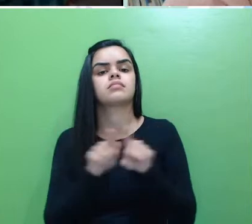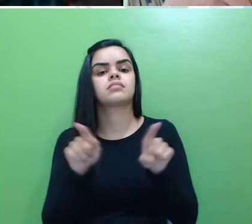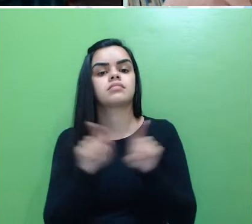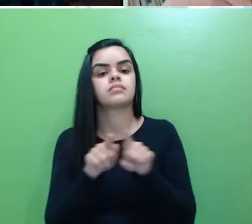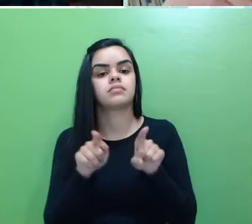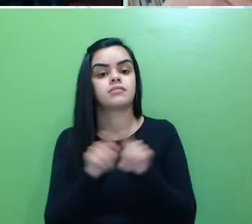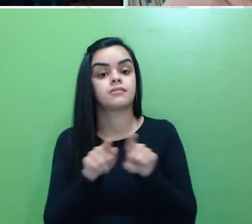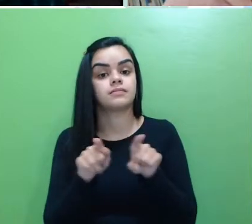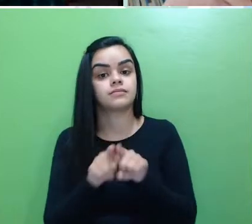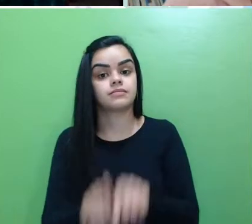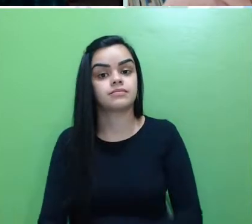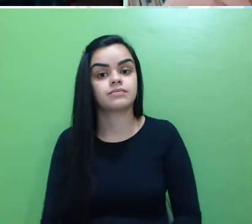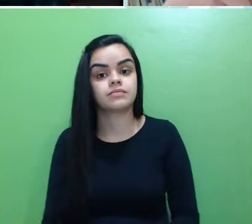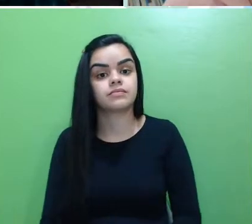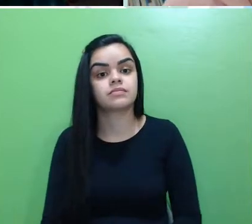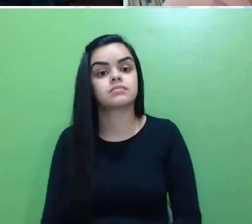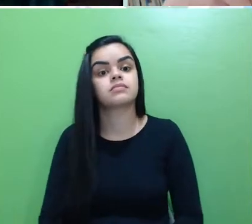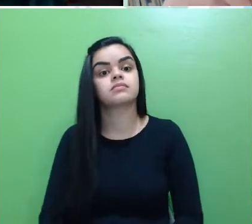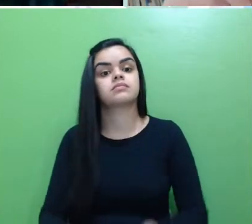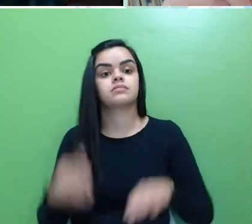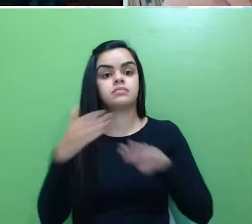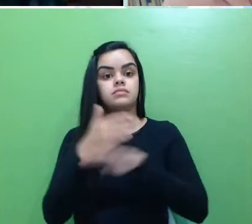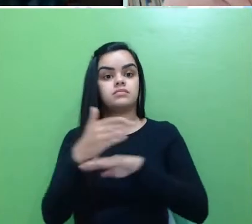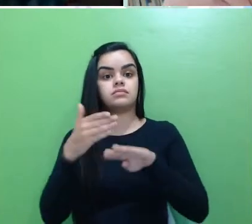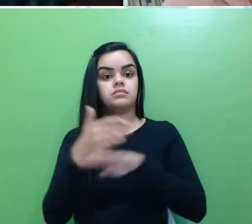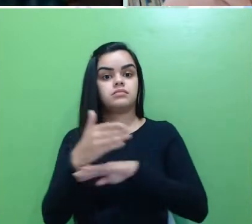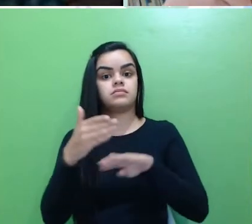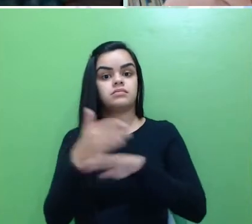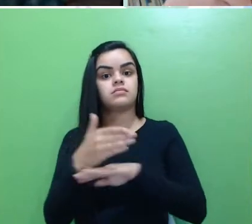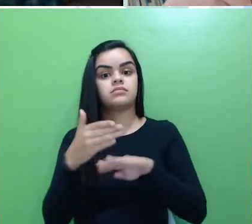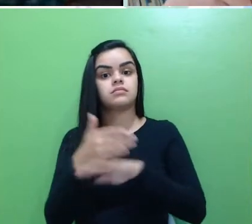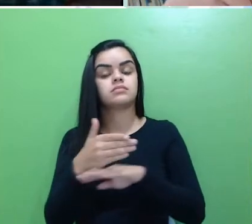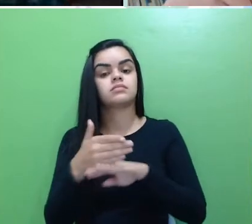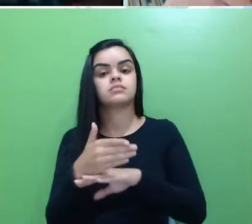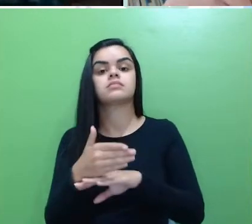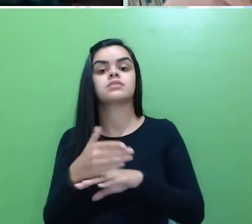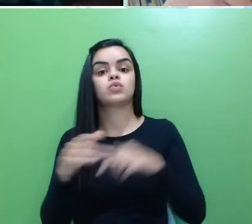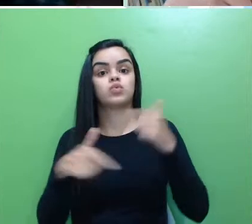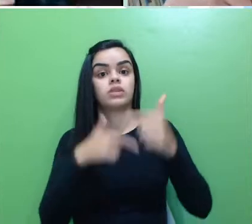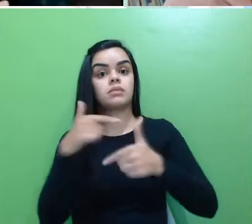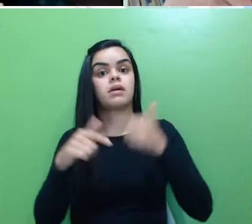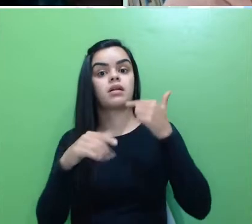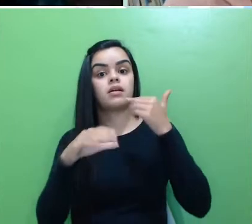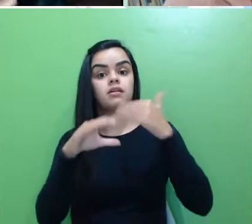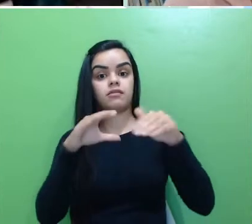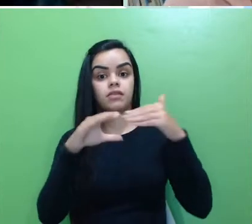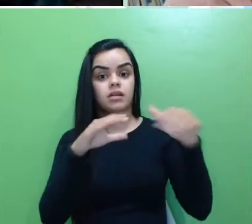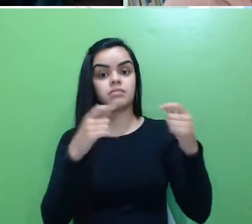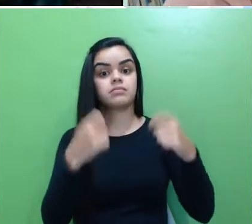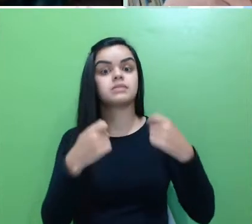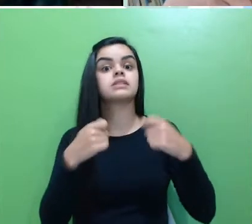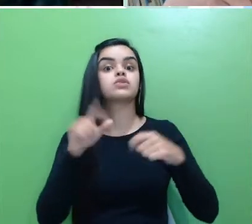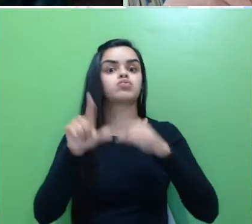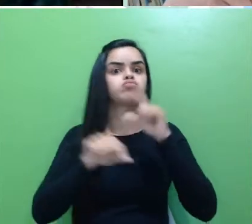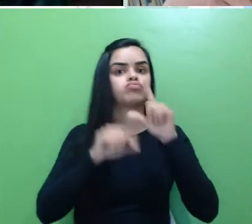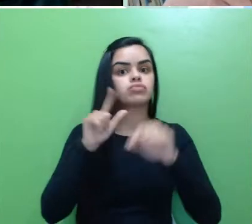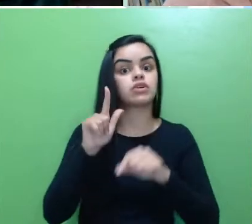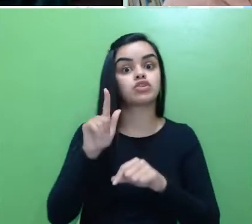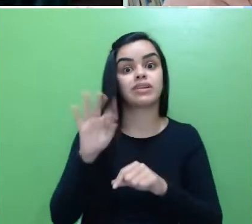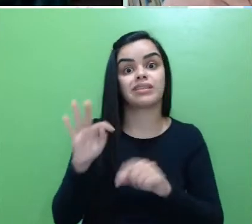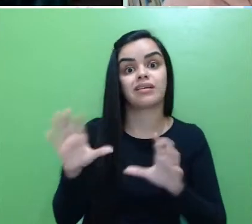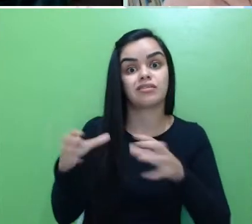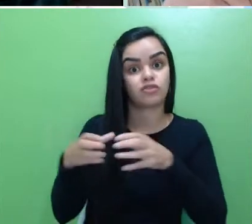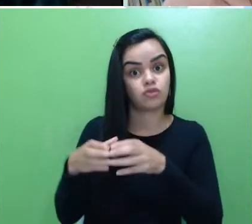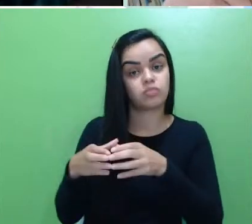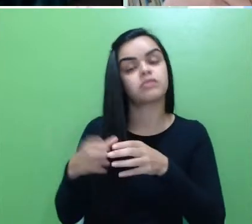das pessoas, né, dos participantes que enviarem seus trabalhos de escolher o GT. Essa é parte fundamental